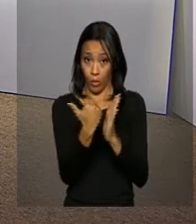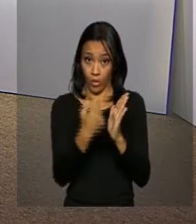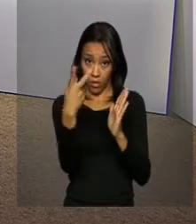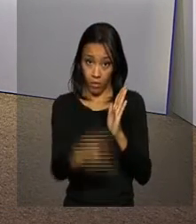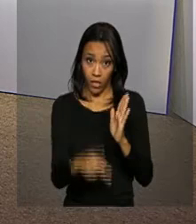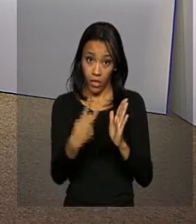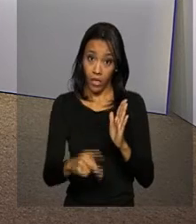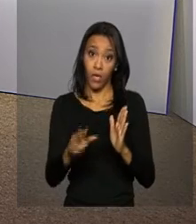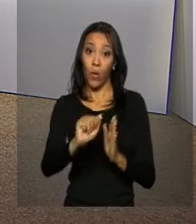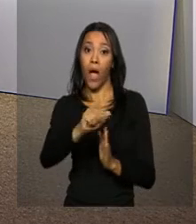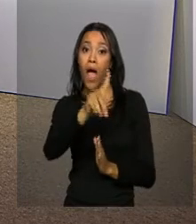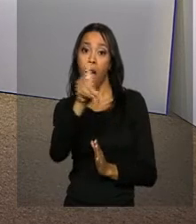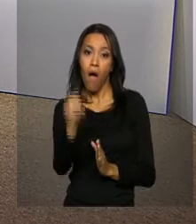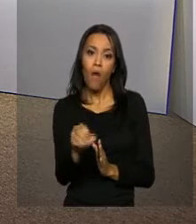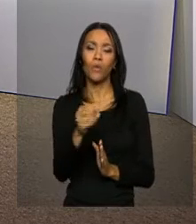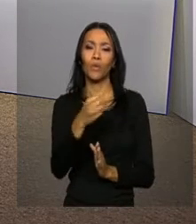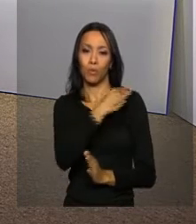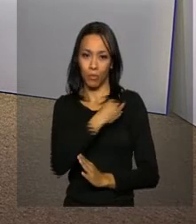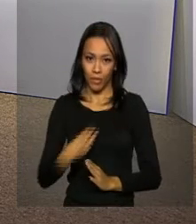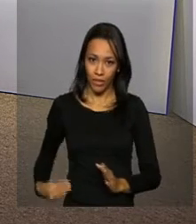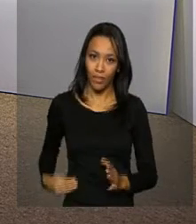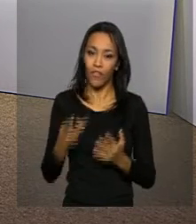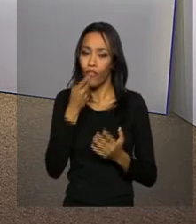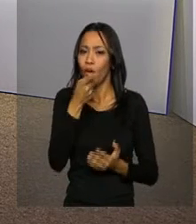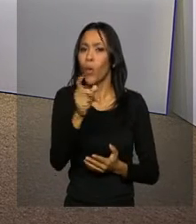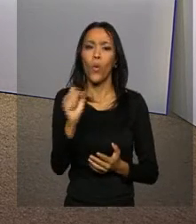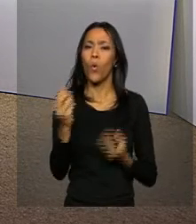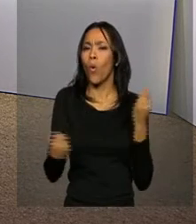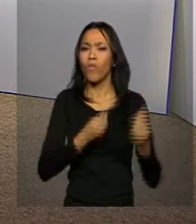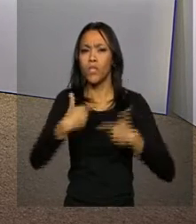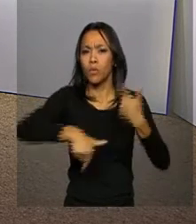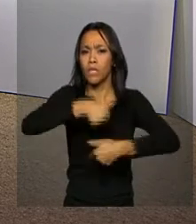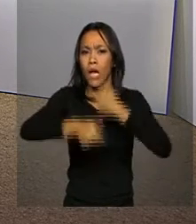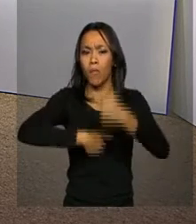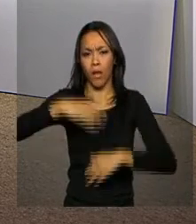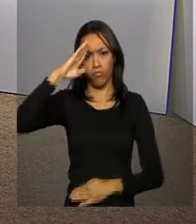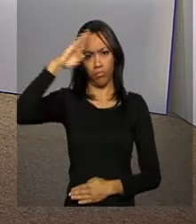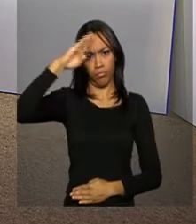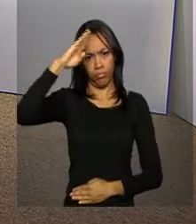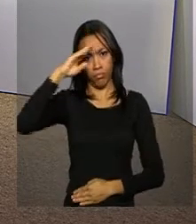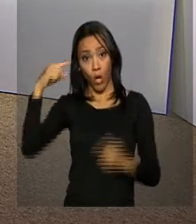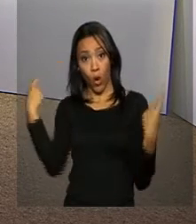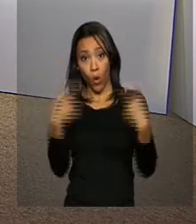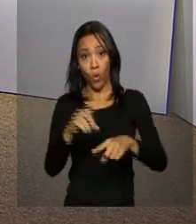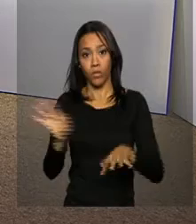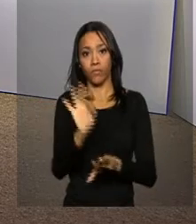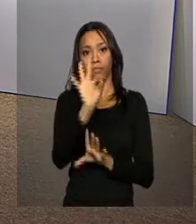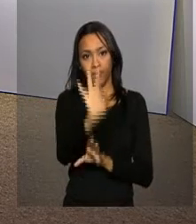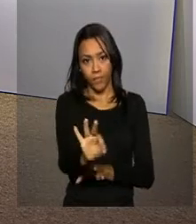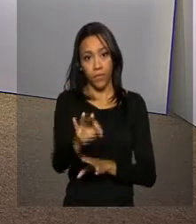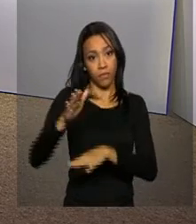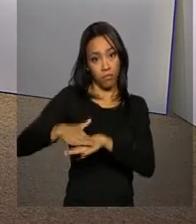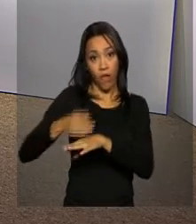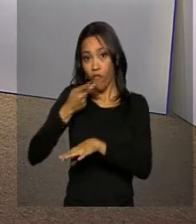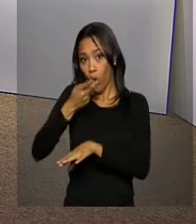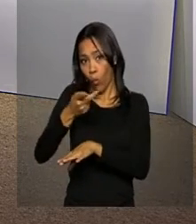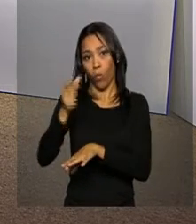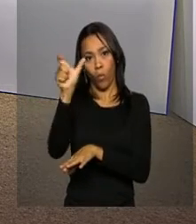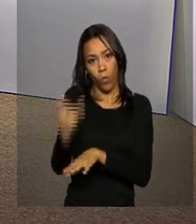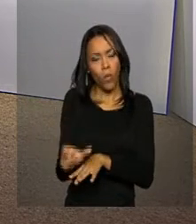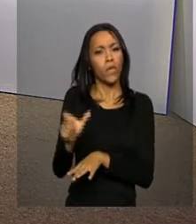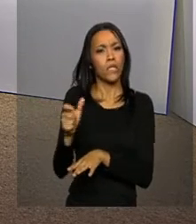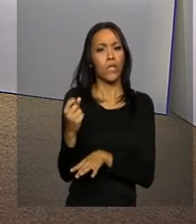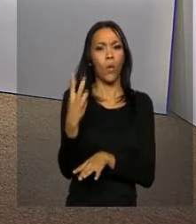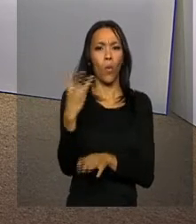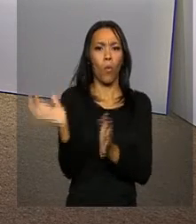ministro da Defesa, explicou como vai ser a atuação das Forças Armadas no combate ao mosquito Aedes aegypti. Segundo ele, o trabalho será dividido em